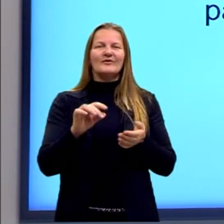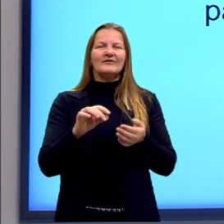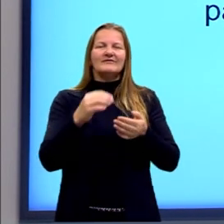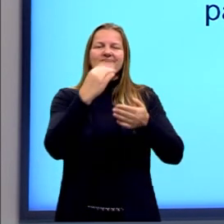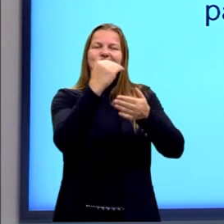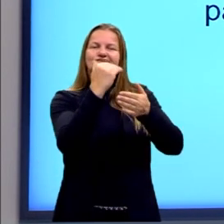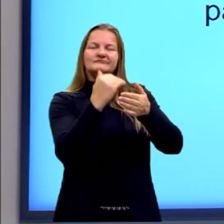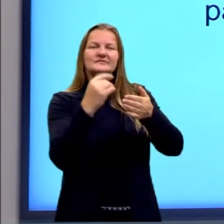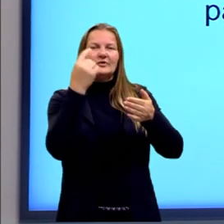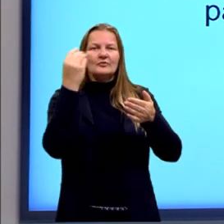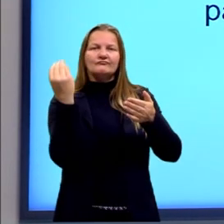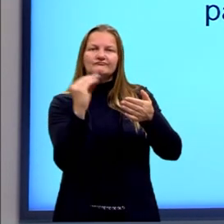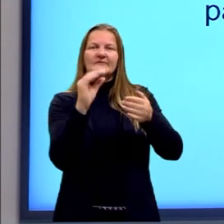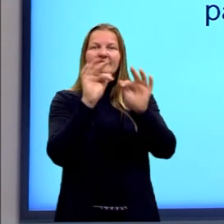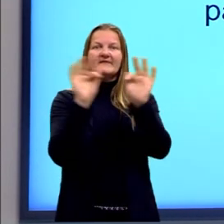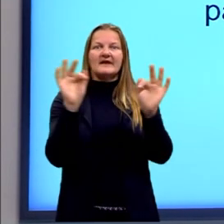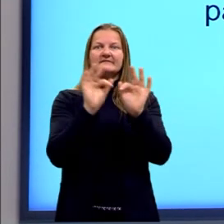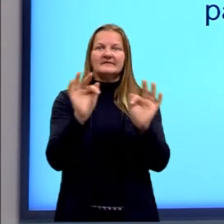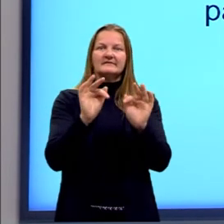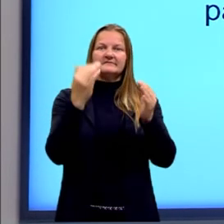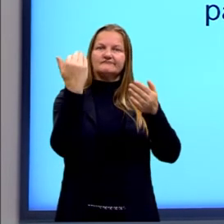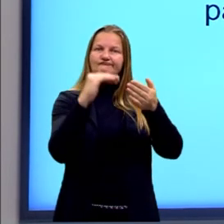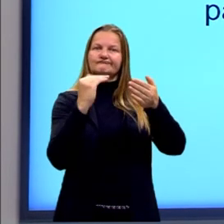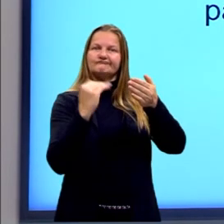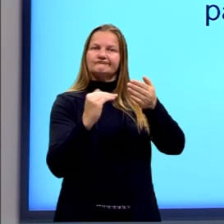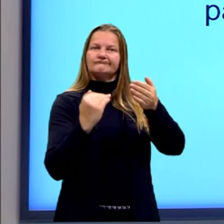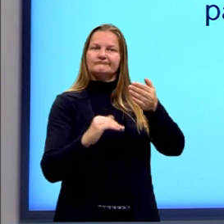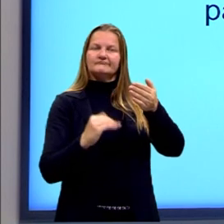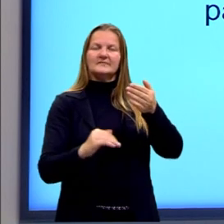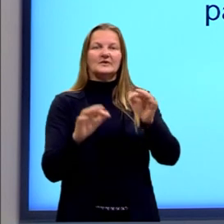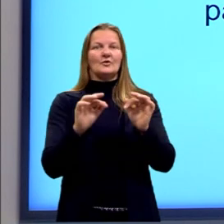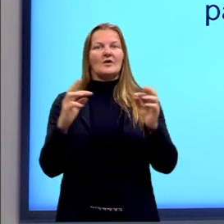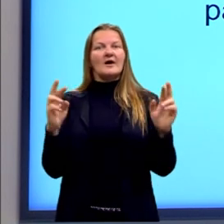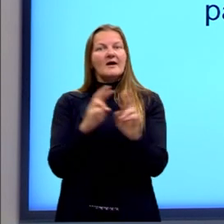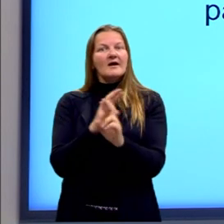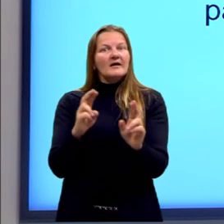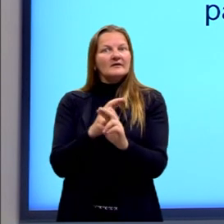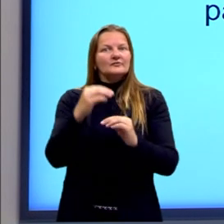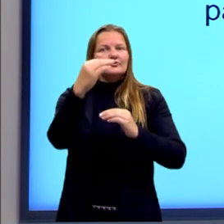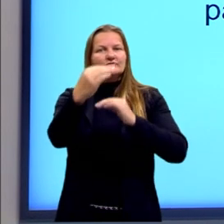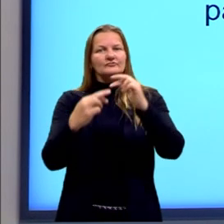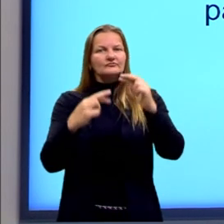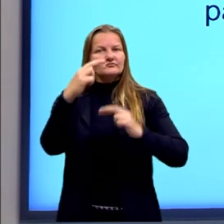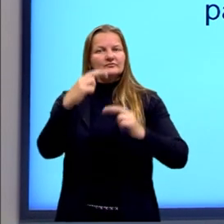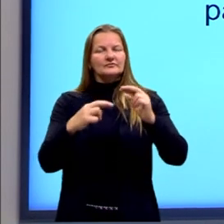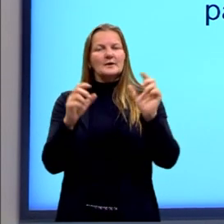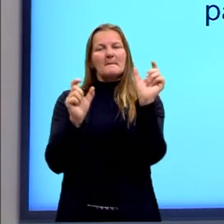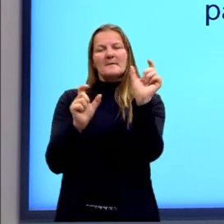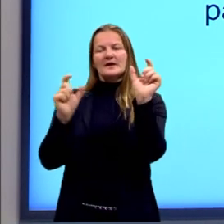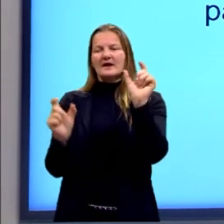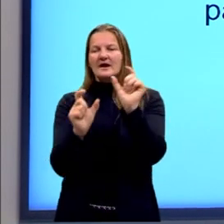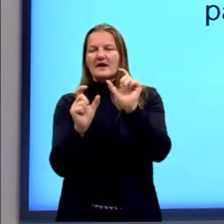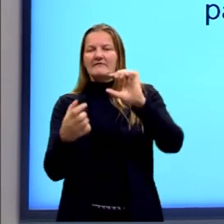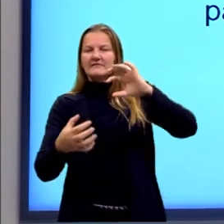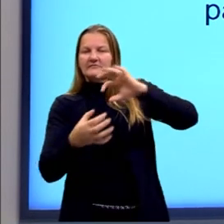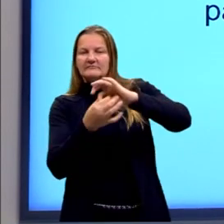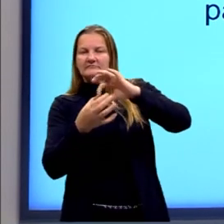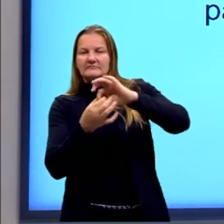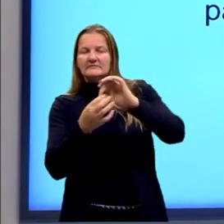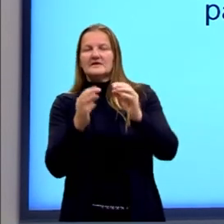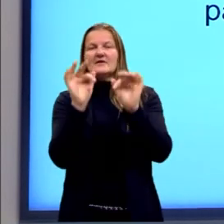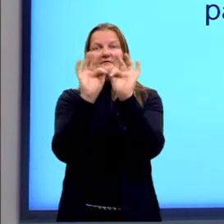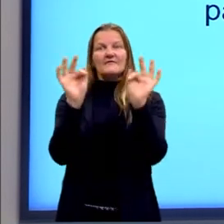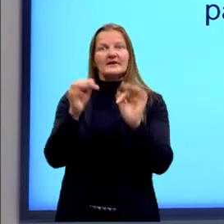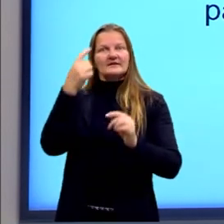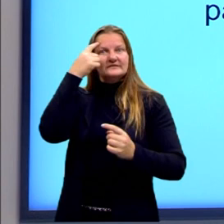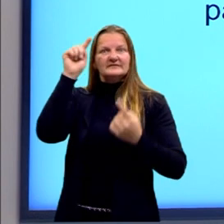sequência de frases. São as relações existentes entre as palavras, as frases e